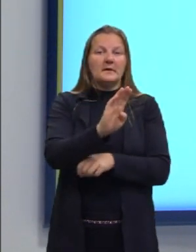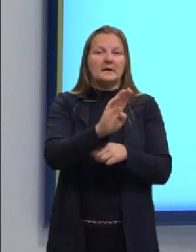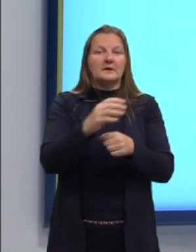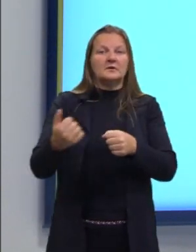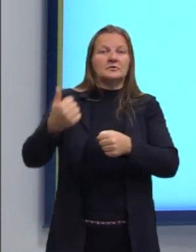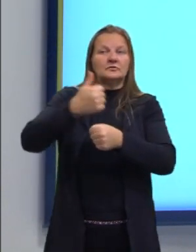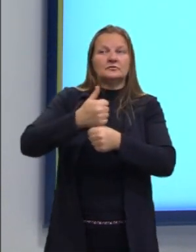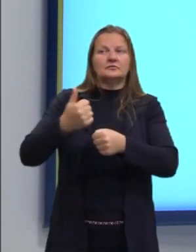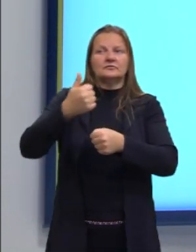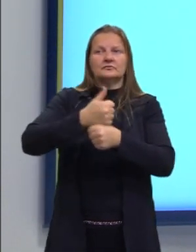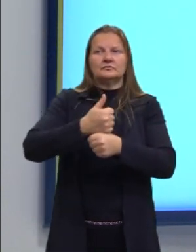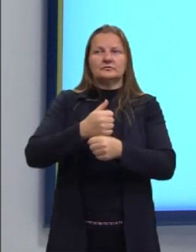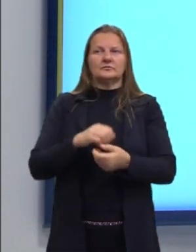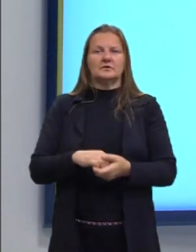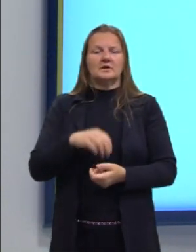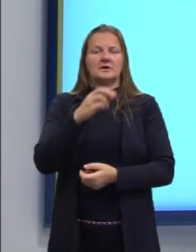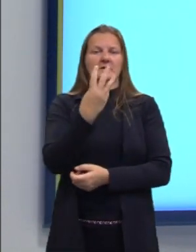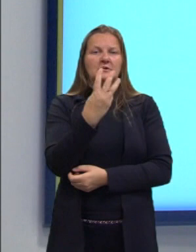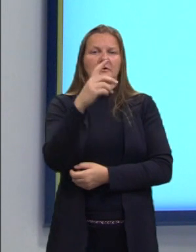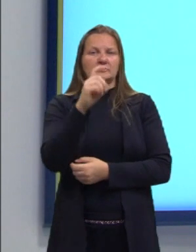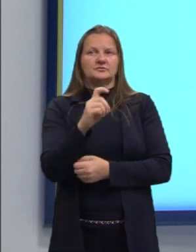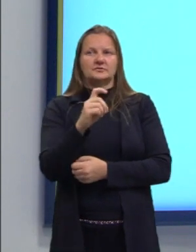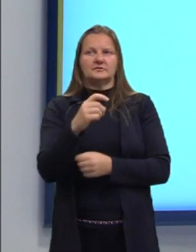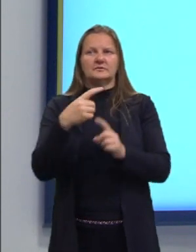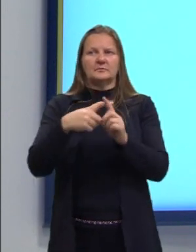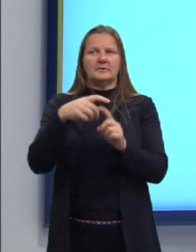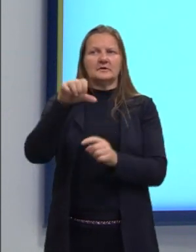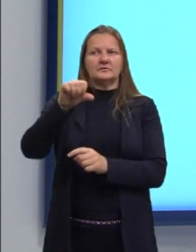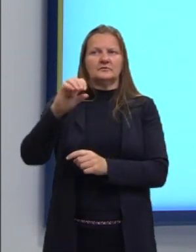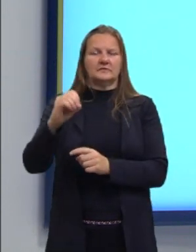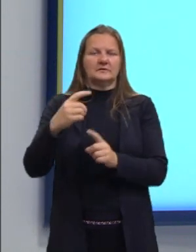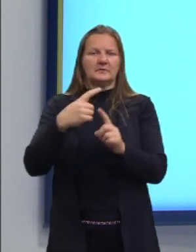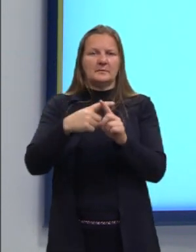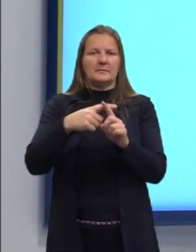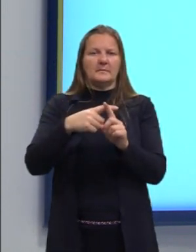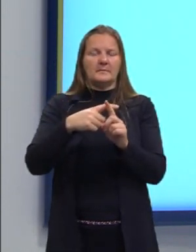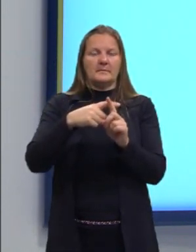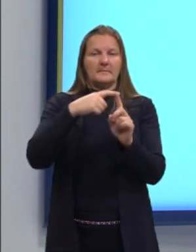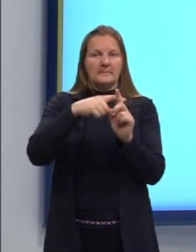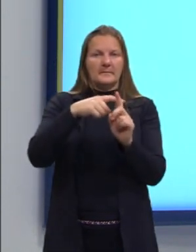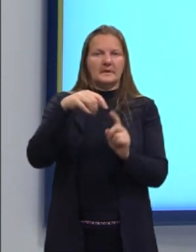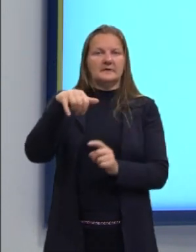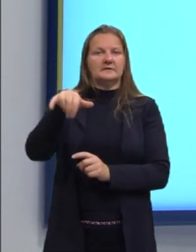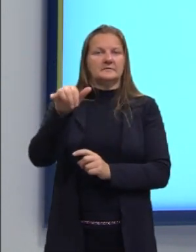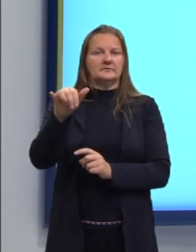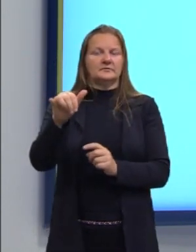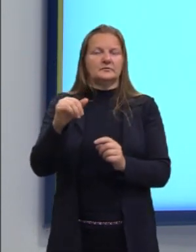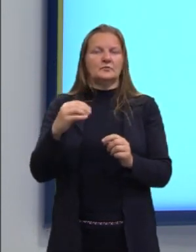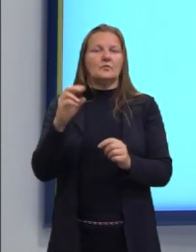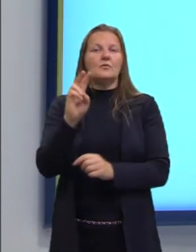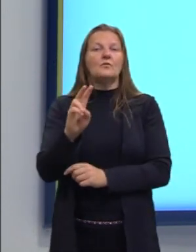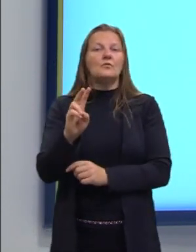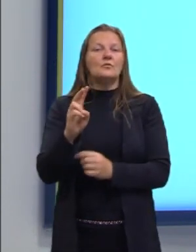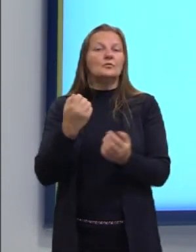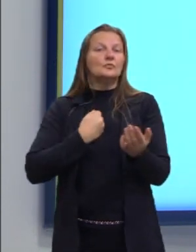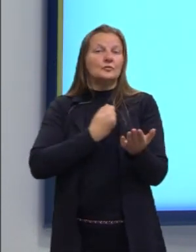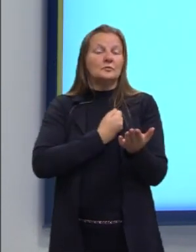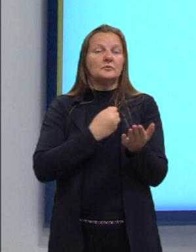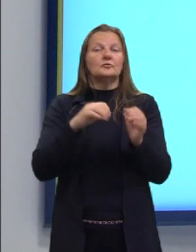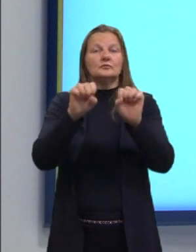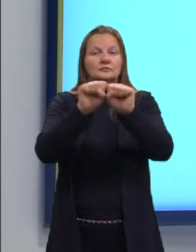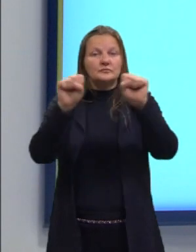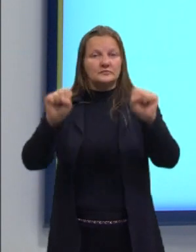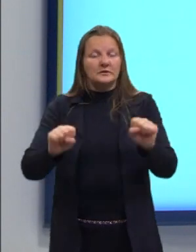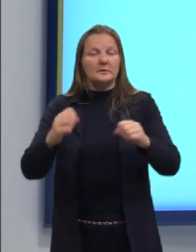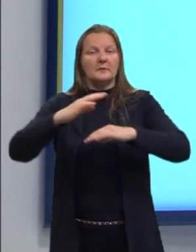eu vou deixar o 3X mais 90 mais Y, que é o valor que está naquele sisteminha que nós